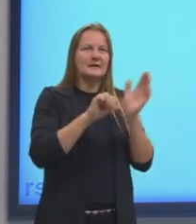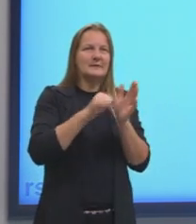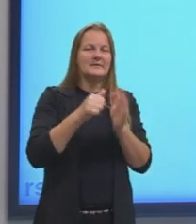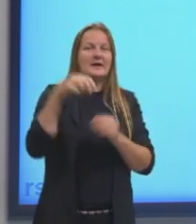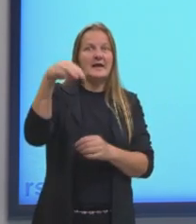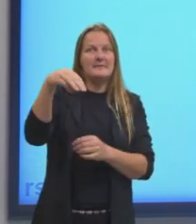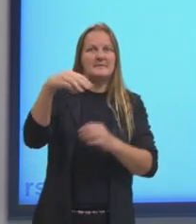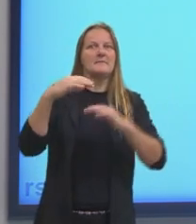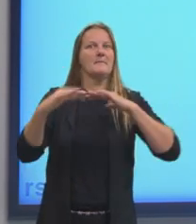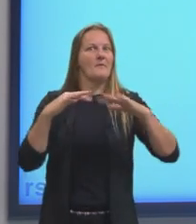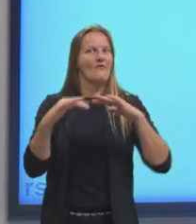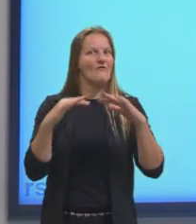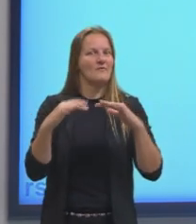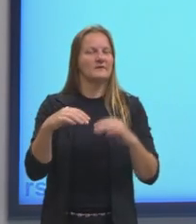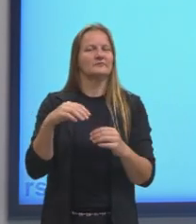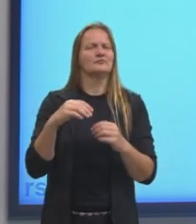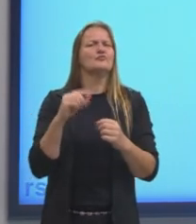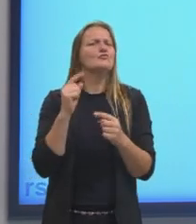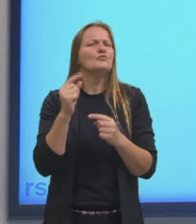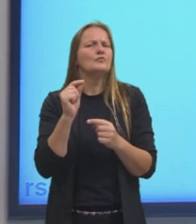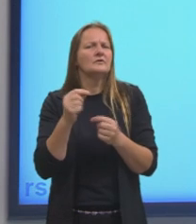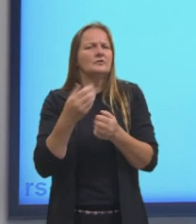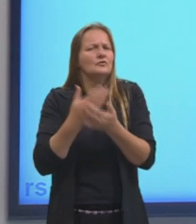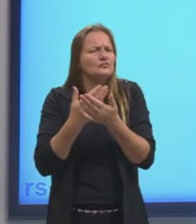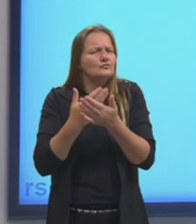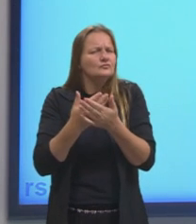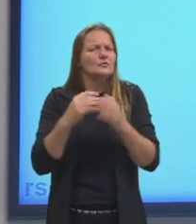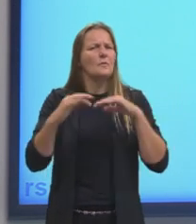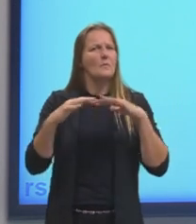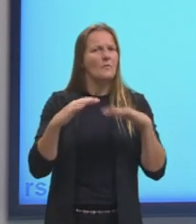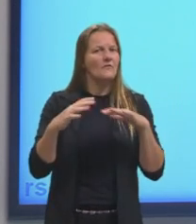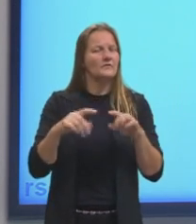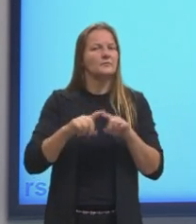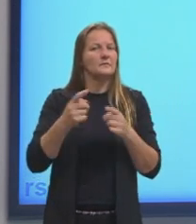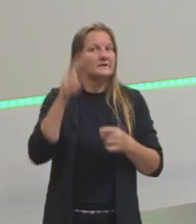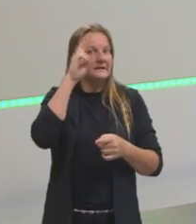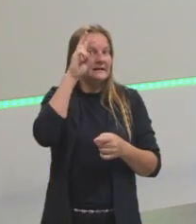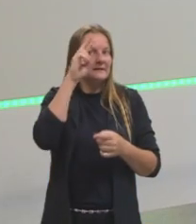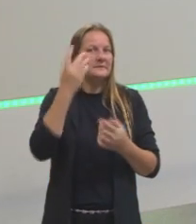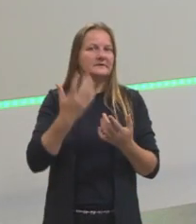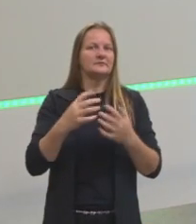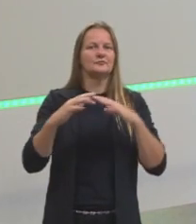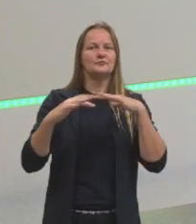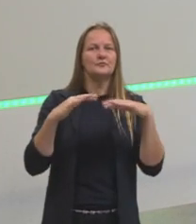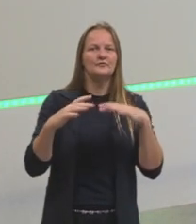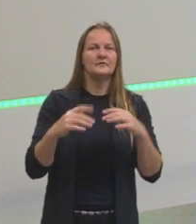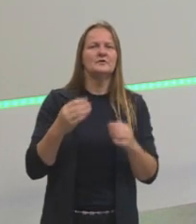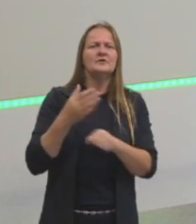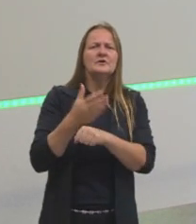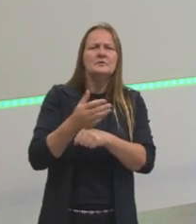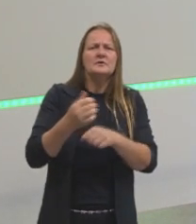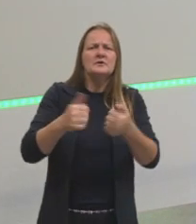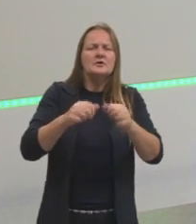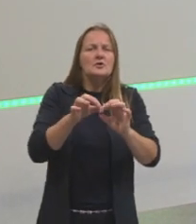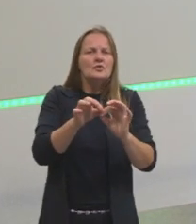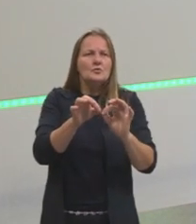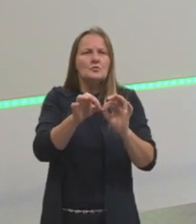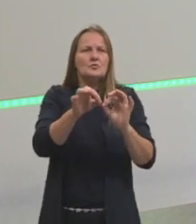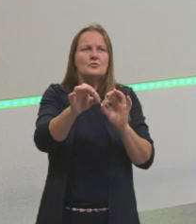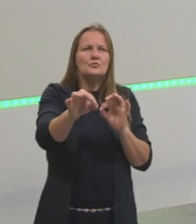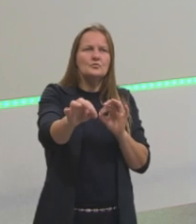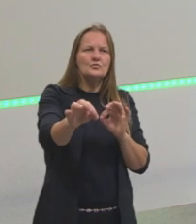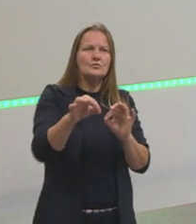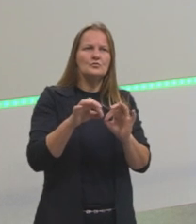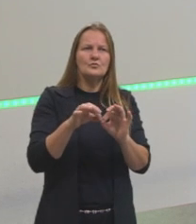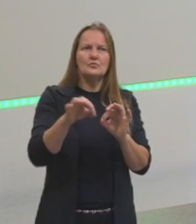Movimento a gente já estudou, já falou sobre o movimento. Mas lembrando então, vai ter sempre uma variação de distância para que